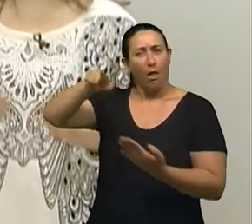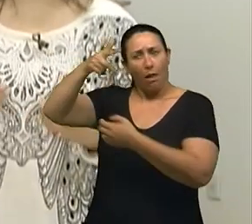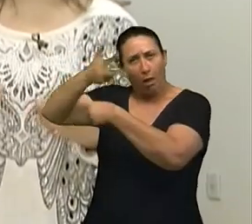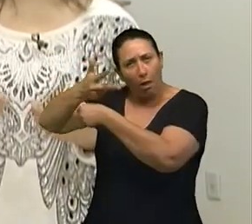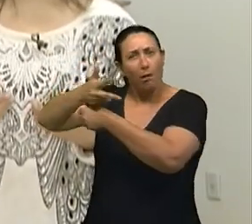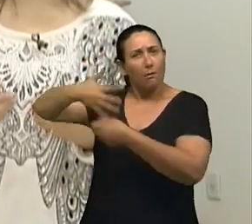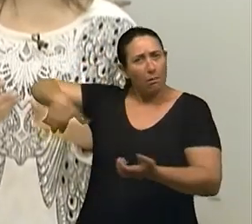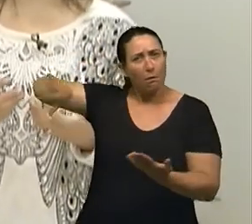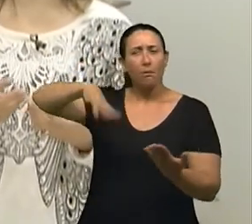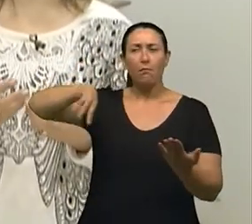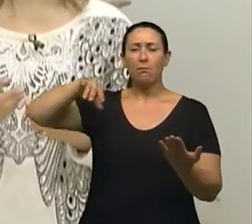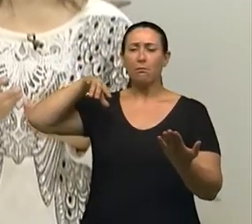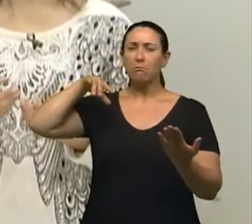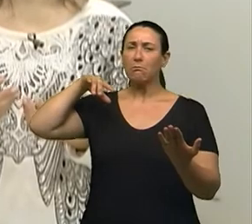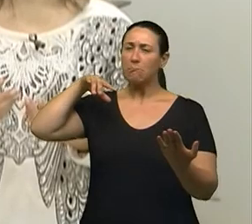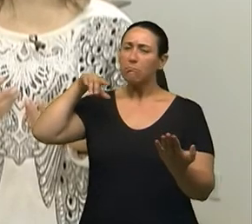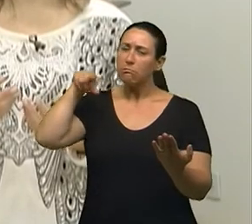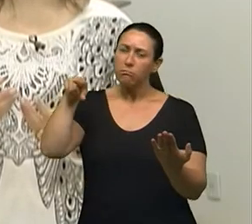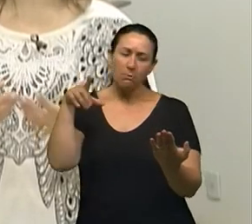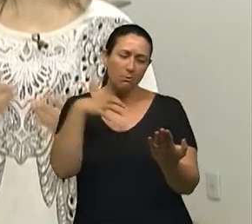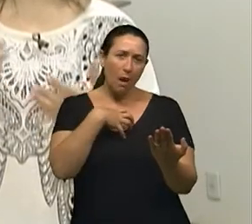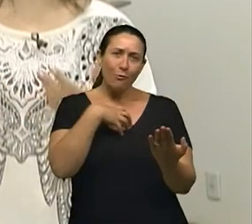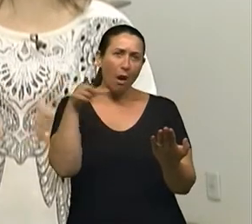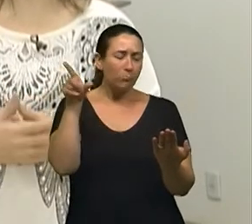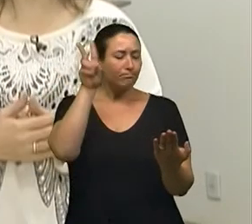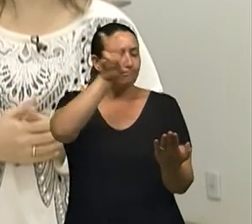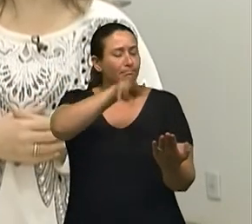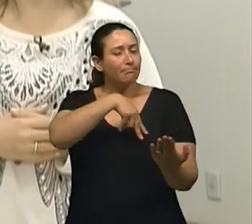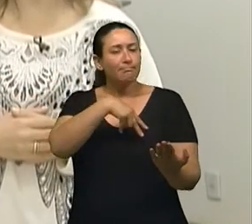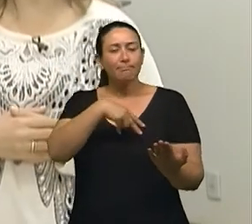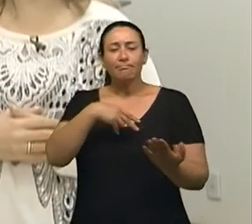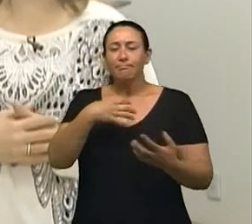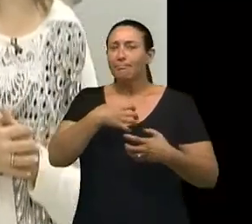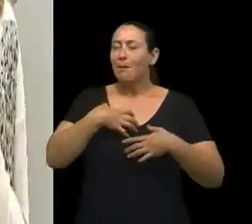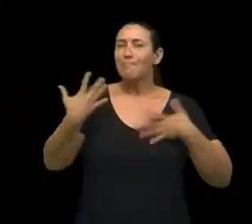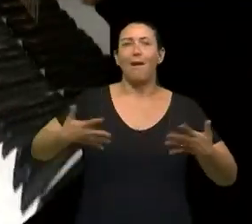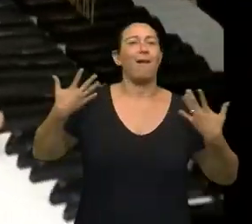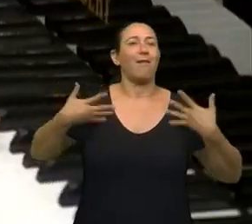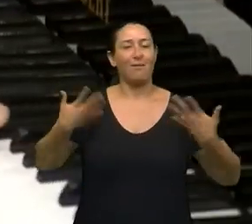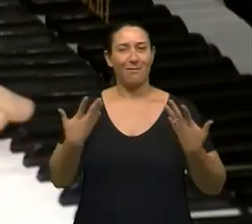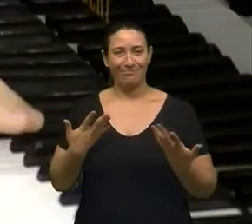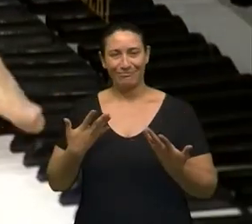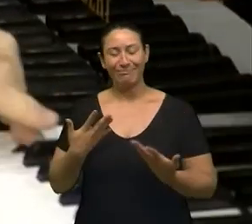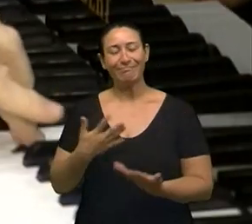uma disposição muito maior, a gente vê.